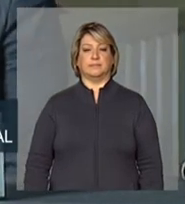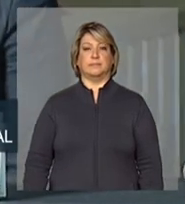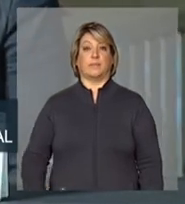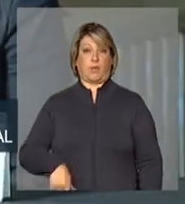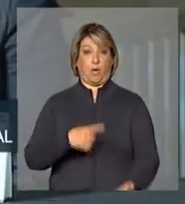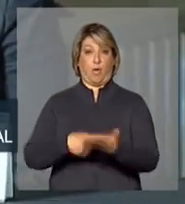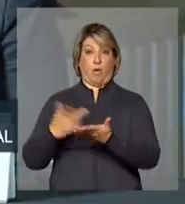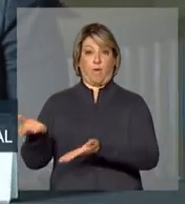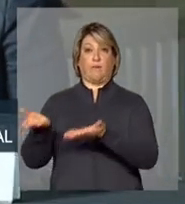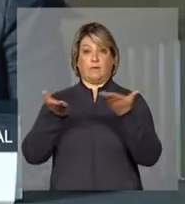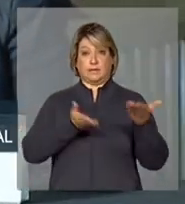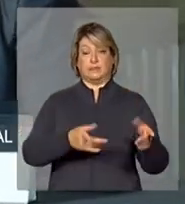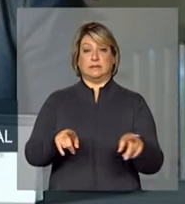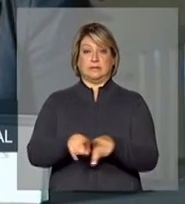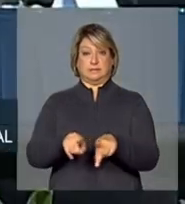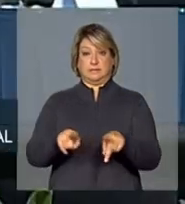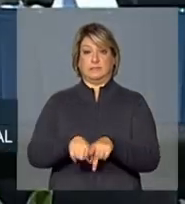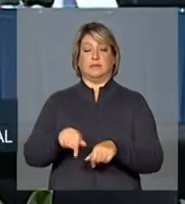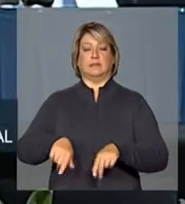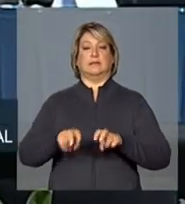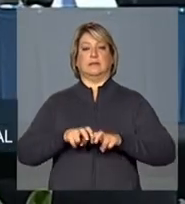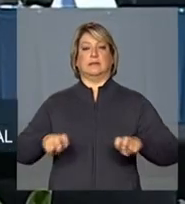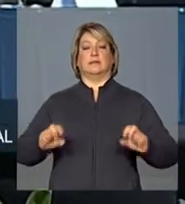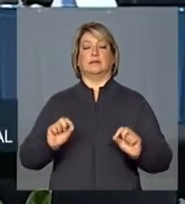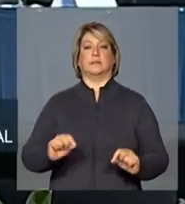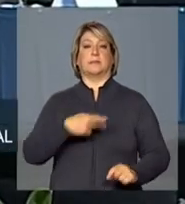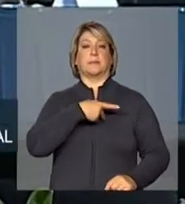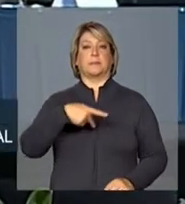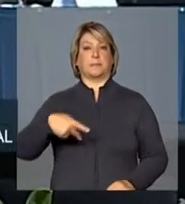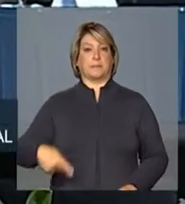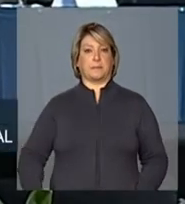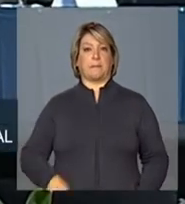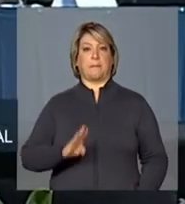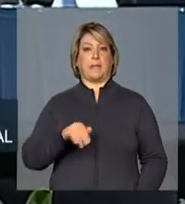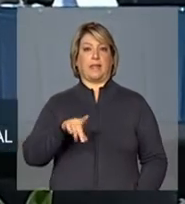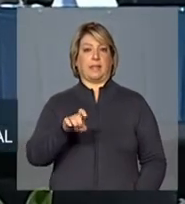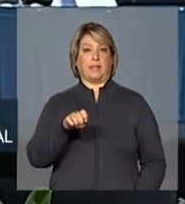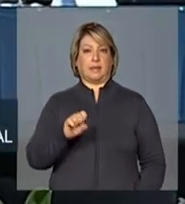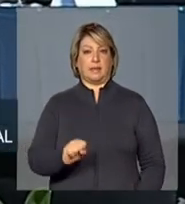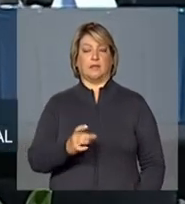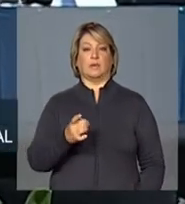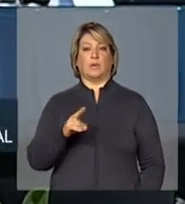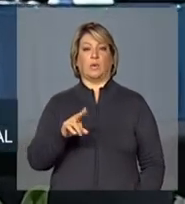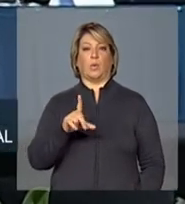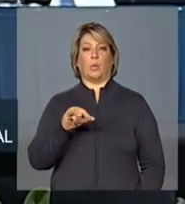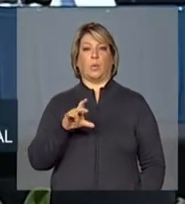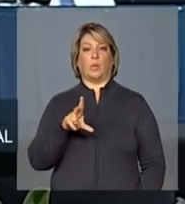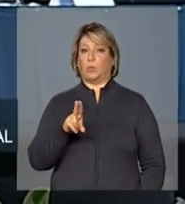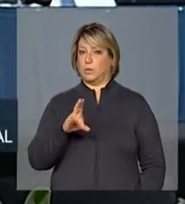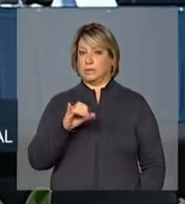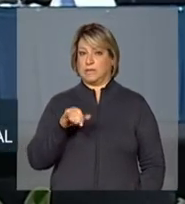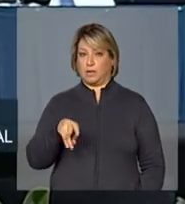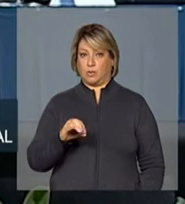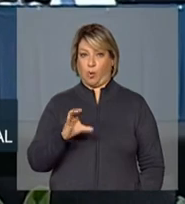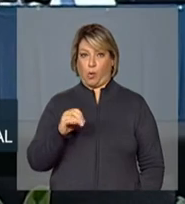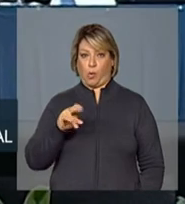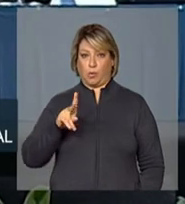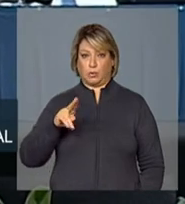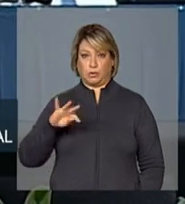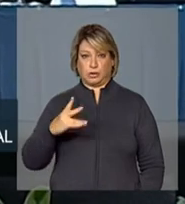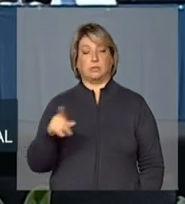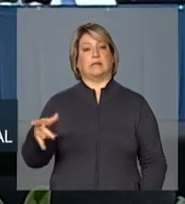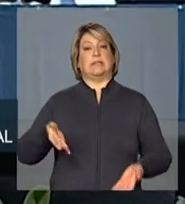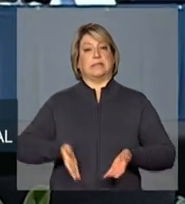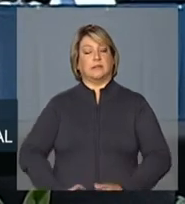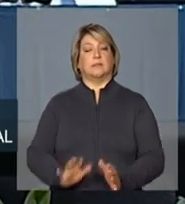Convidamos também para compor à mesa o presidente do BNDES, doutor Luciano Coutinho. Nascido em